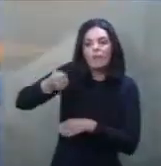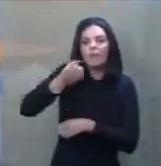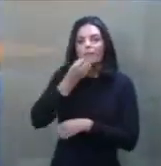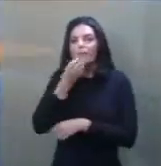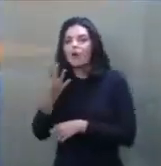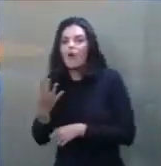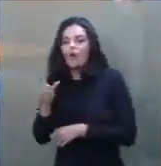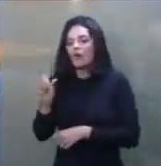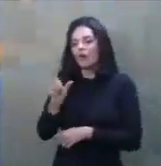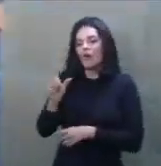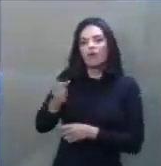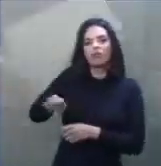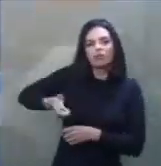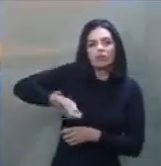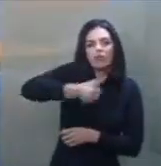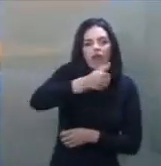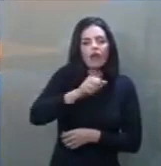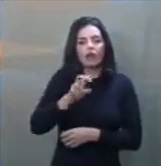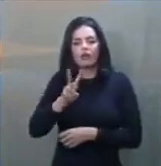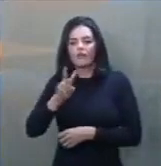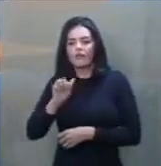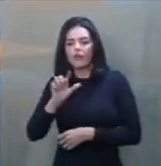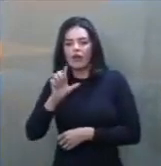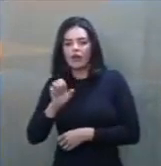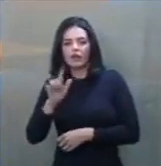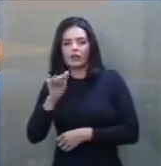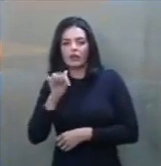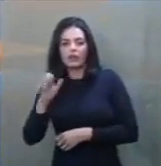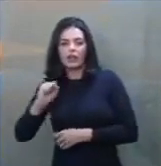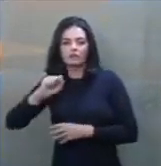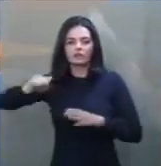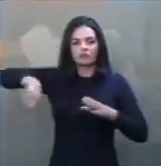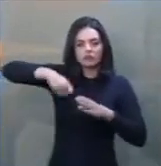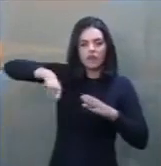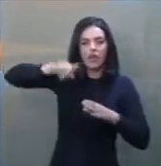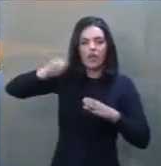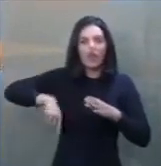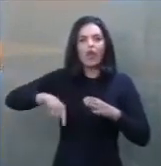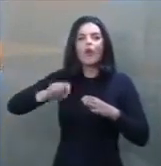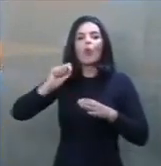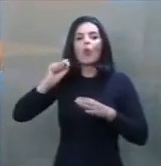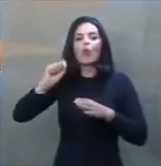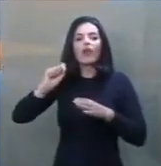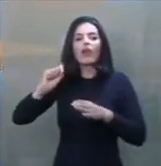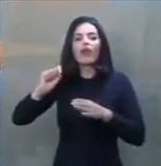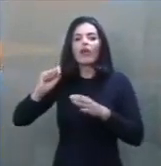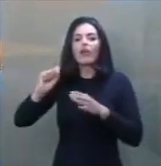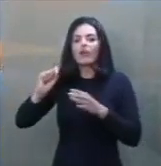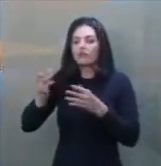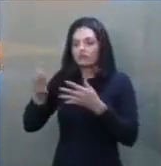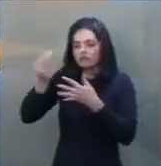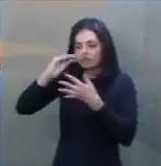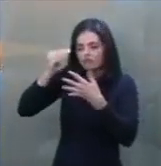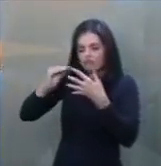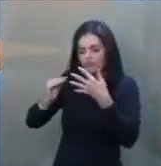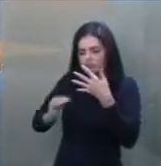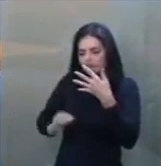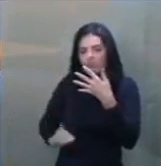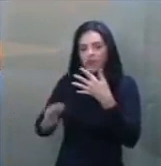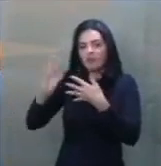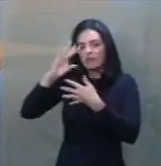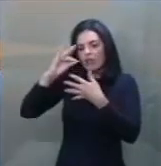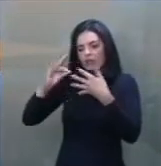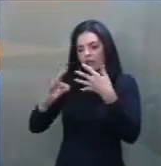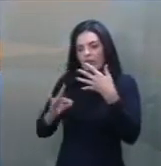voucher, com vale-gás, com coisas que na verdade são uma compilação, presidente, de uma PEC do senador